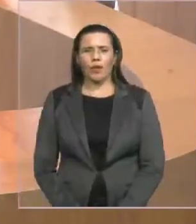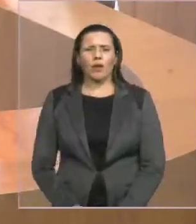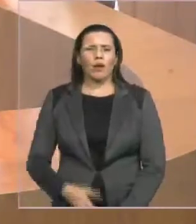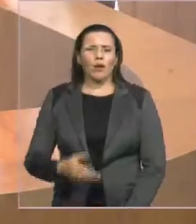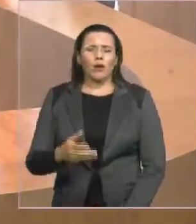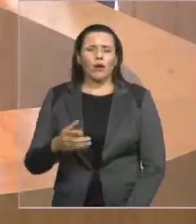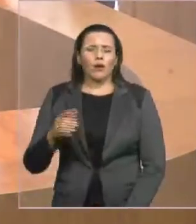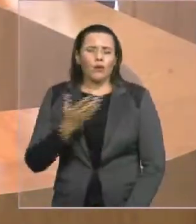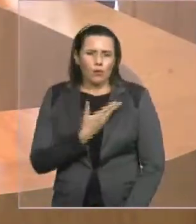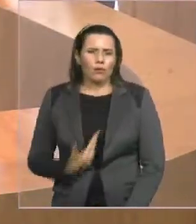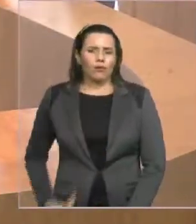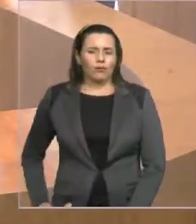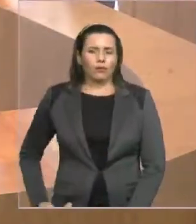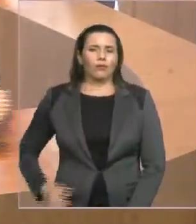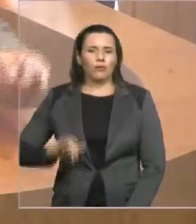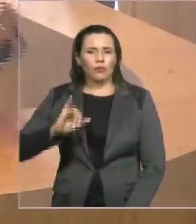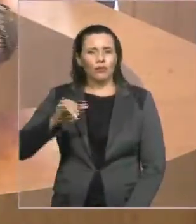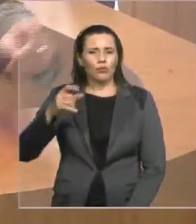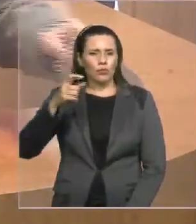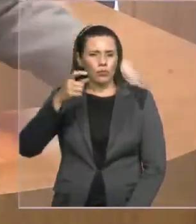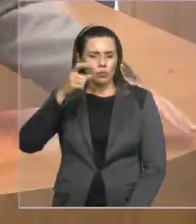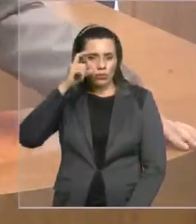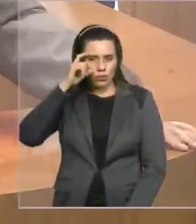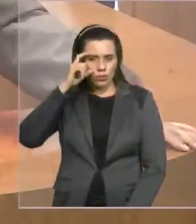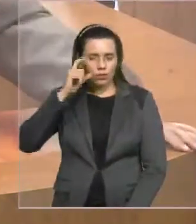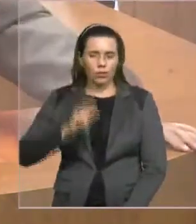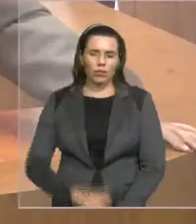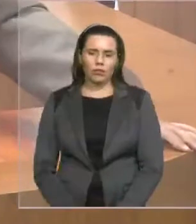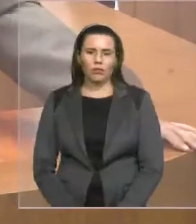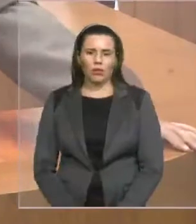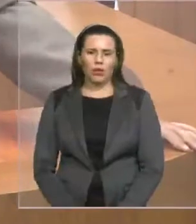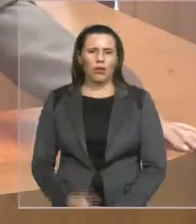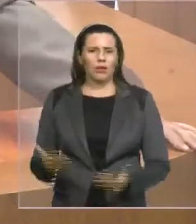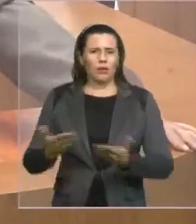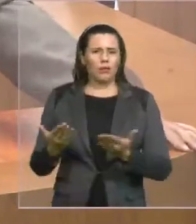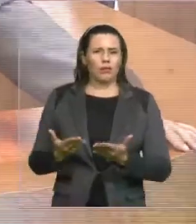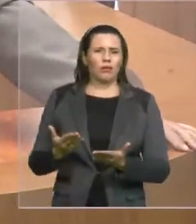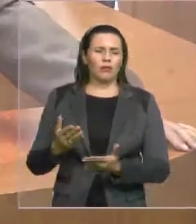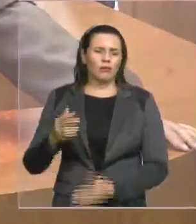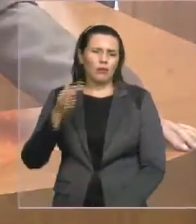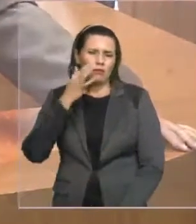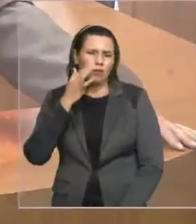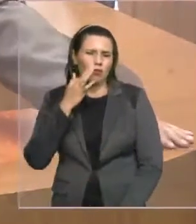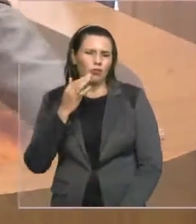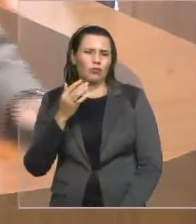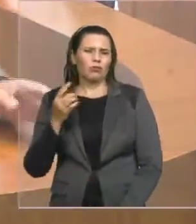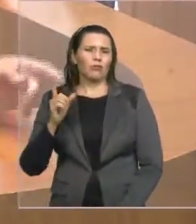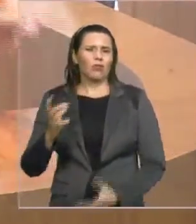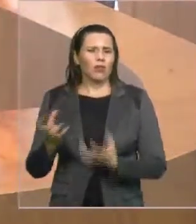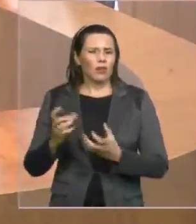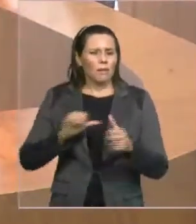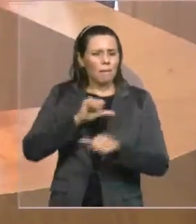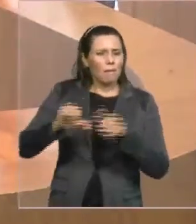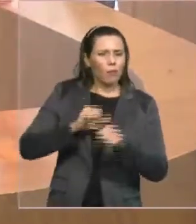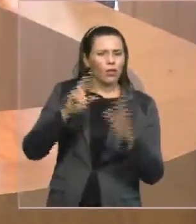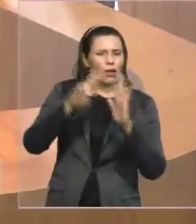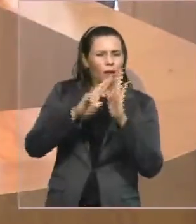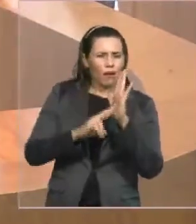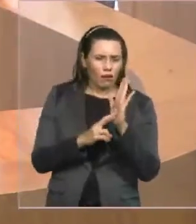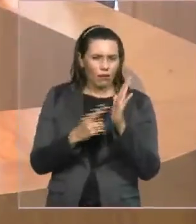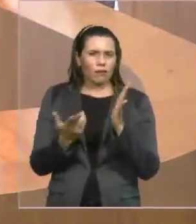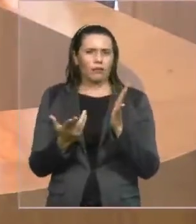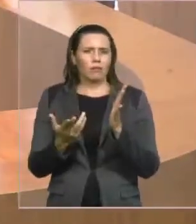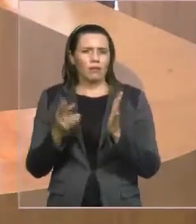Rafael Leitoa. E o governador Flávio Dino atropela e passa por cima de tudo isso. E ainda em fevereiro,